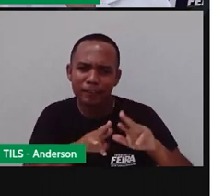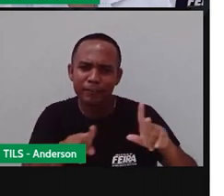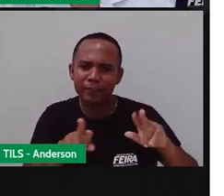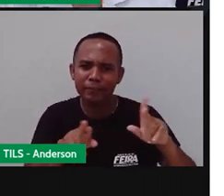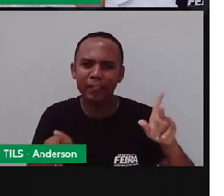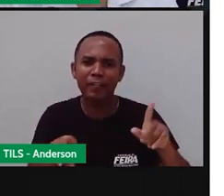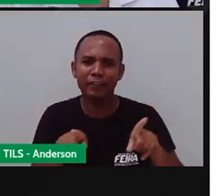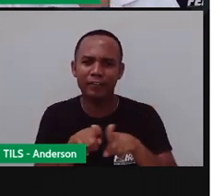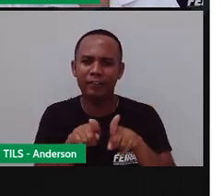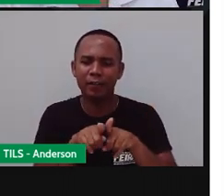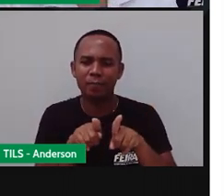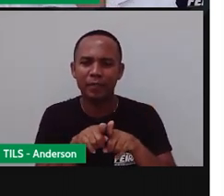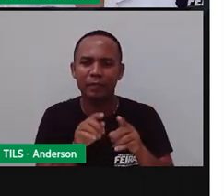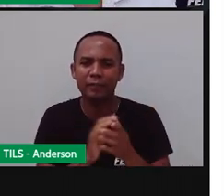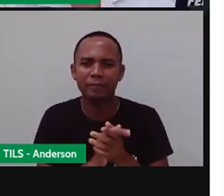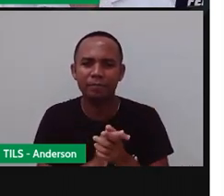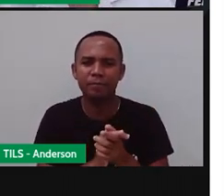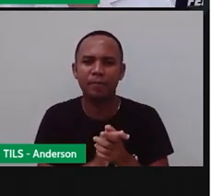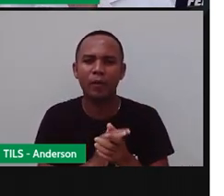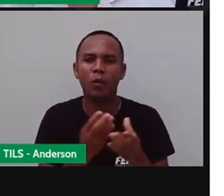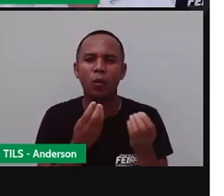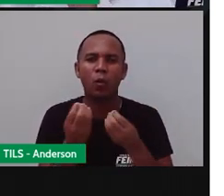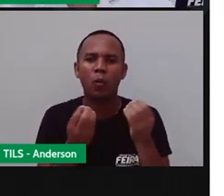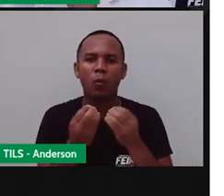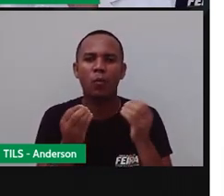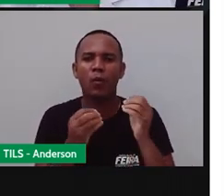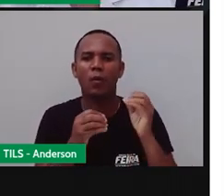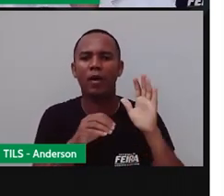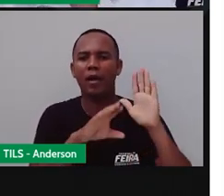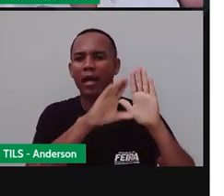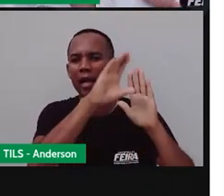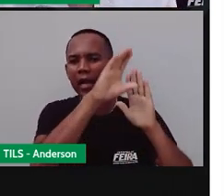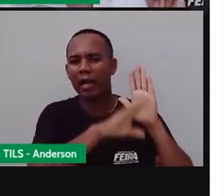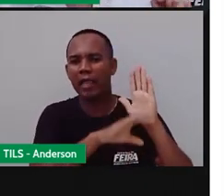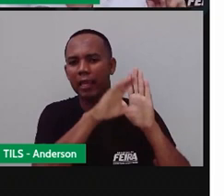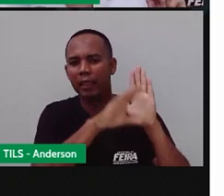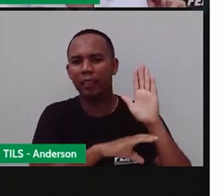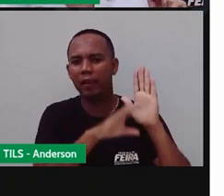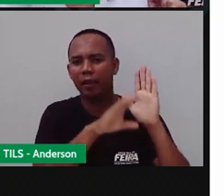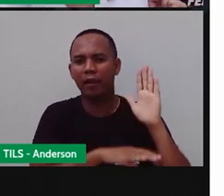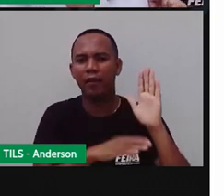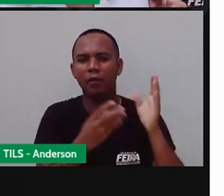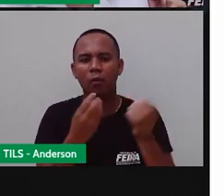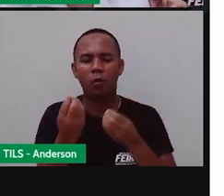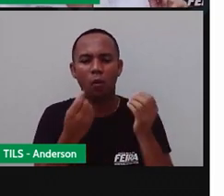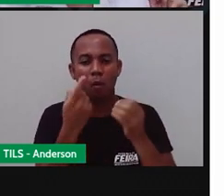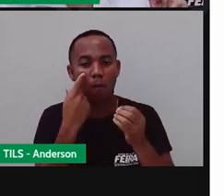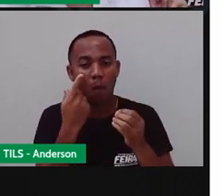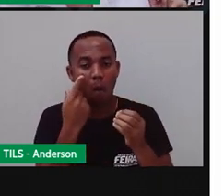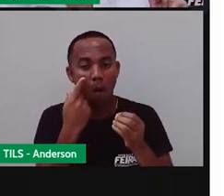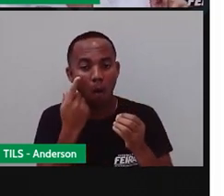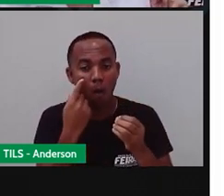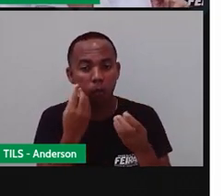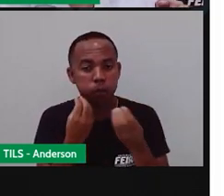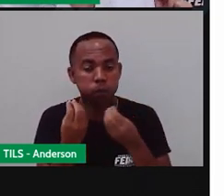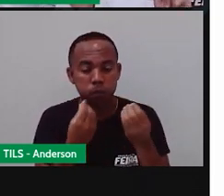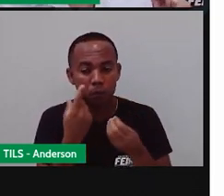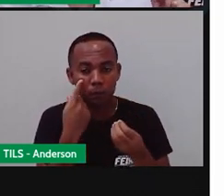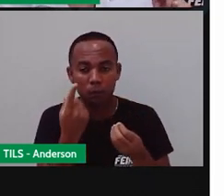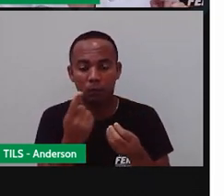Diferentes. Hoje, o mais comum é o calendário Gregoriano, que é esse que a gente conhece. Vamos fazer um calendário aqui hoje, Anderson. Você sabia disso?